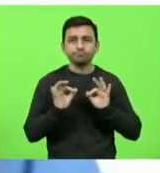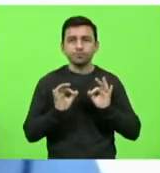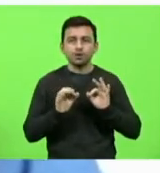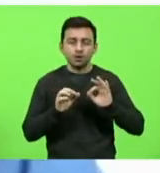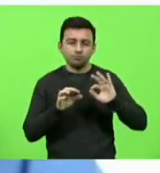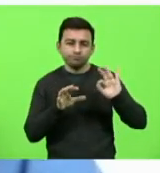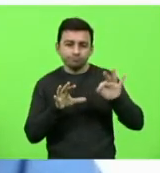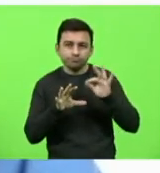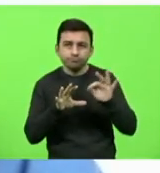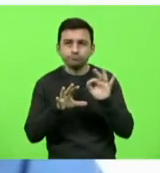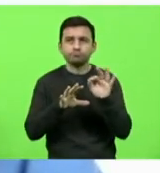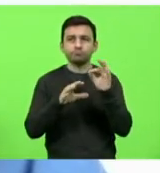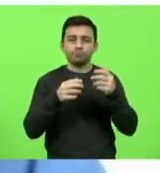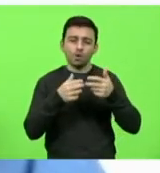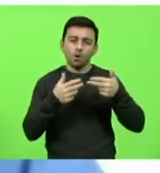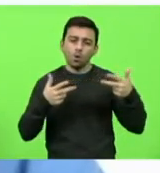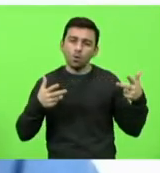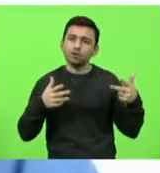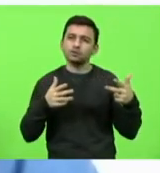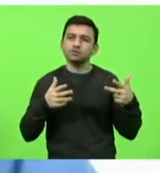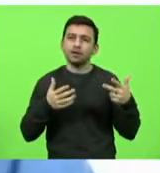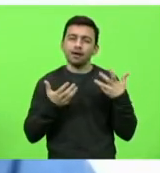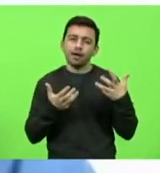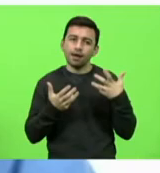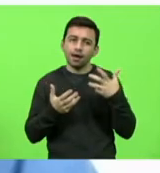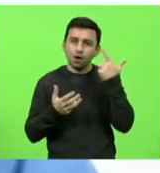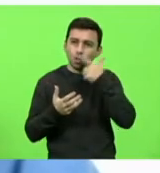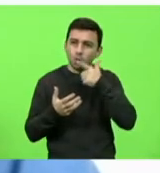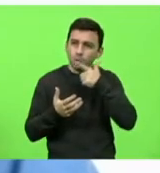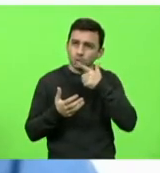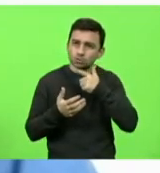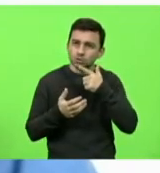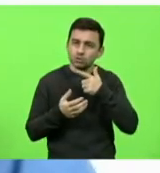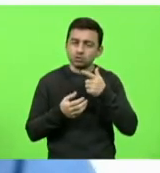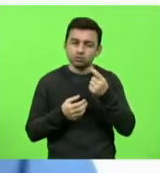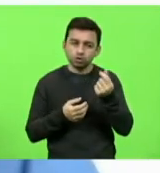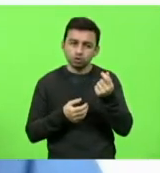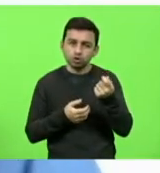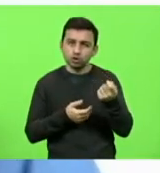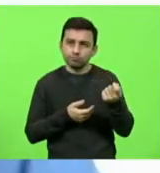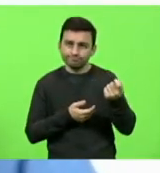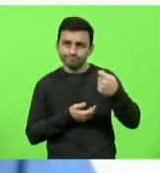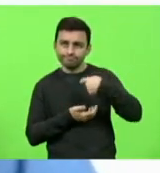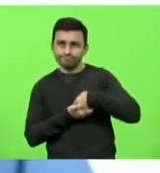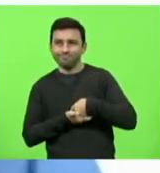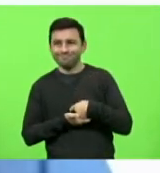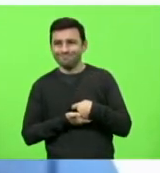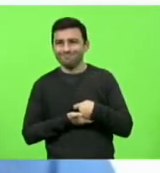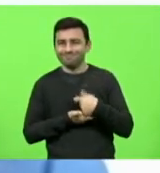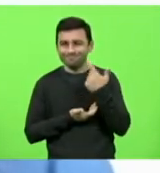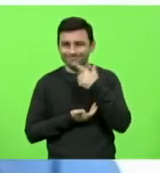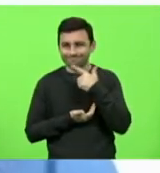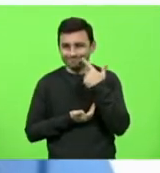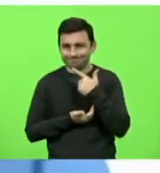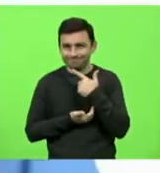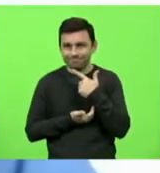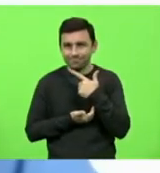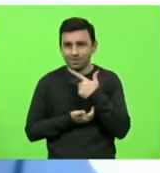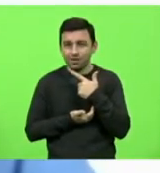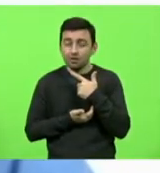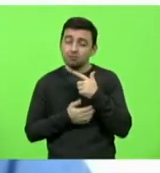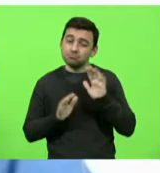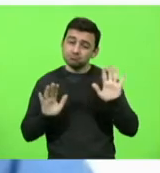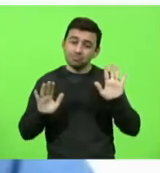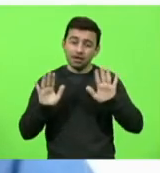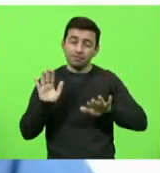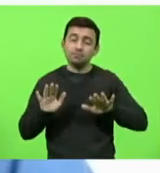alguma forma de ele receber recursos para sobreviver, mesmo permanecendo na